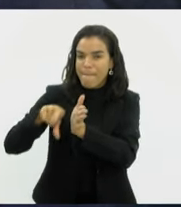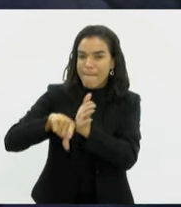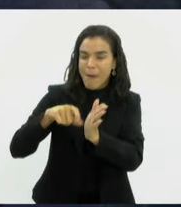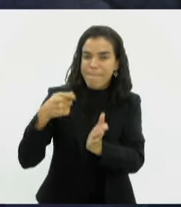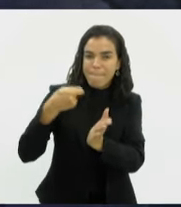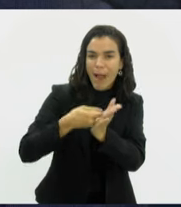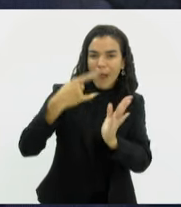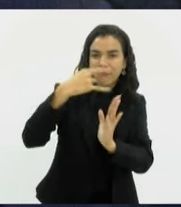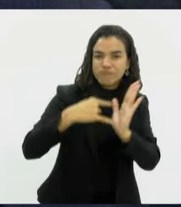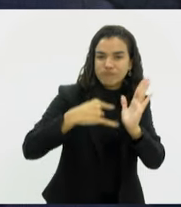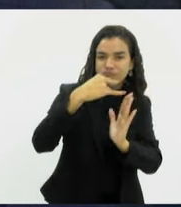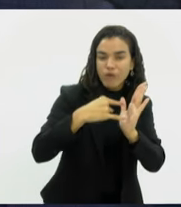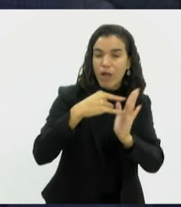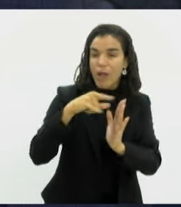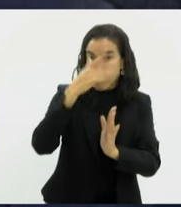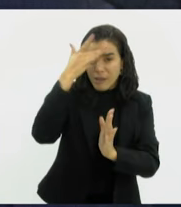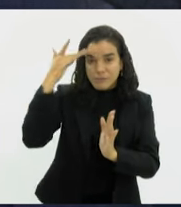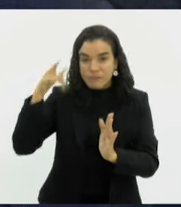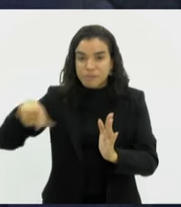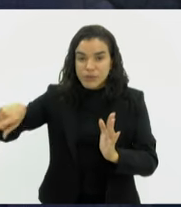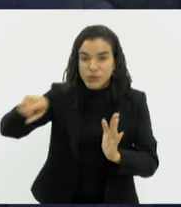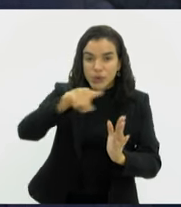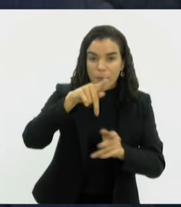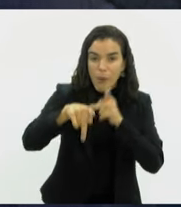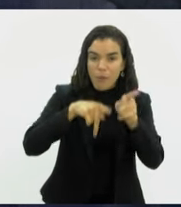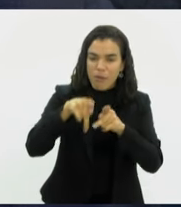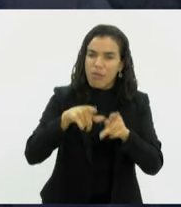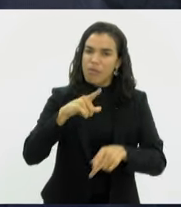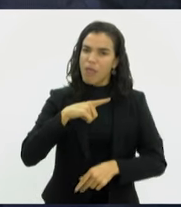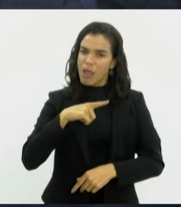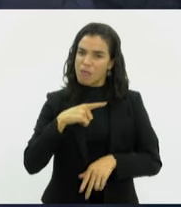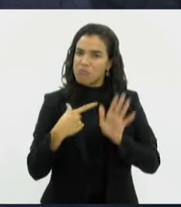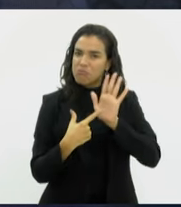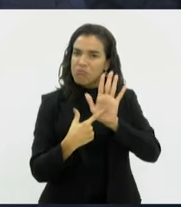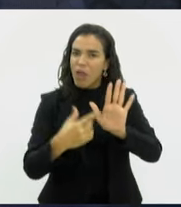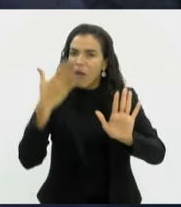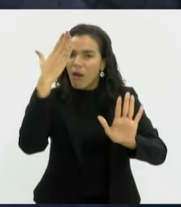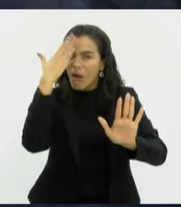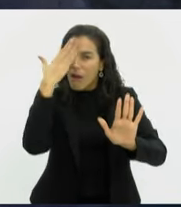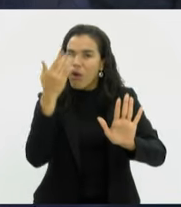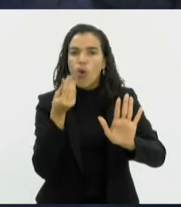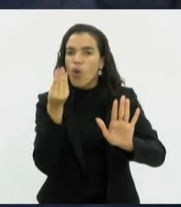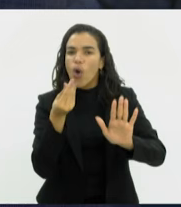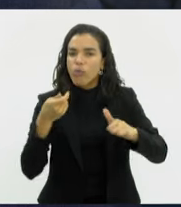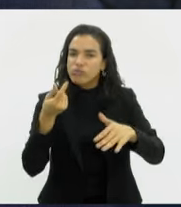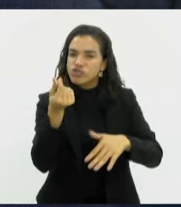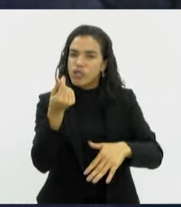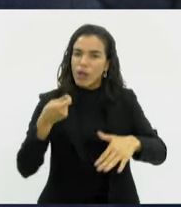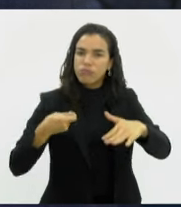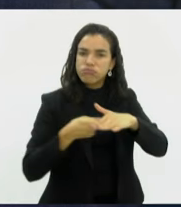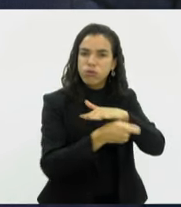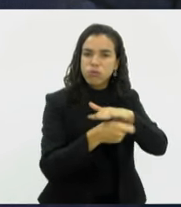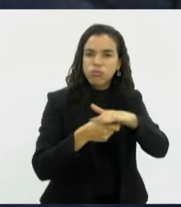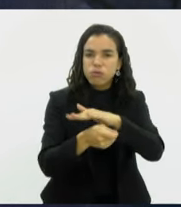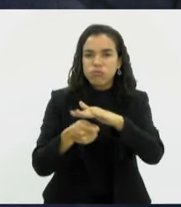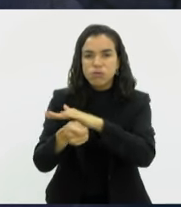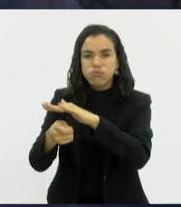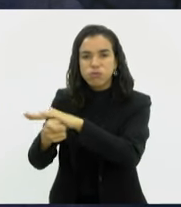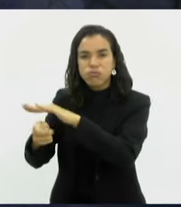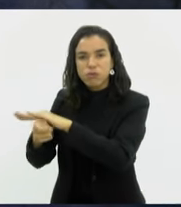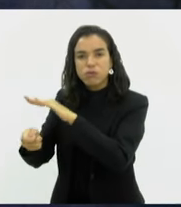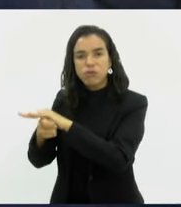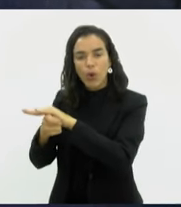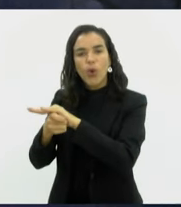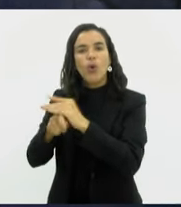ele merece, ele deve ter uma prestação de contas para ele conhecer como que está sendo o investimento desses recursos voltados